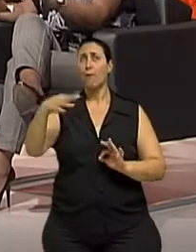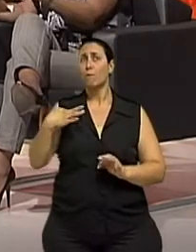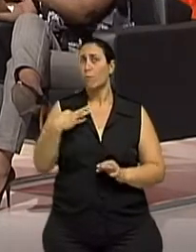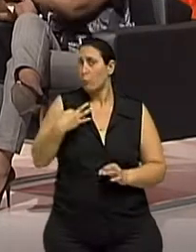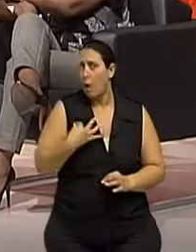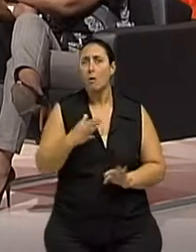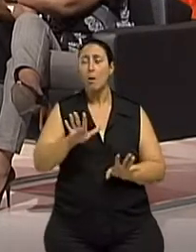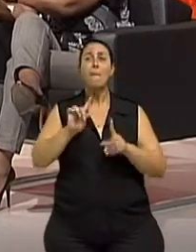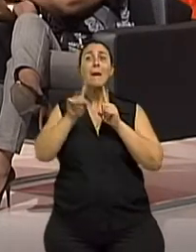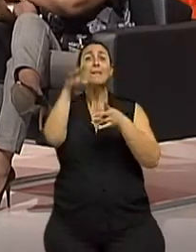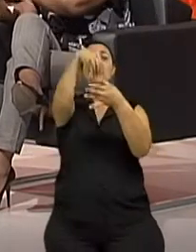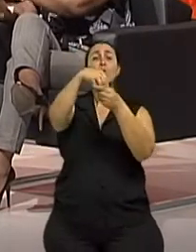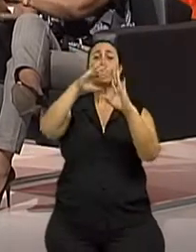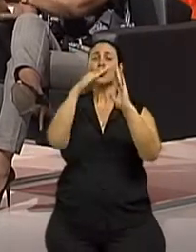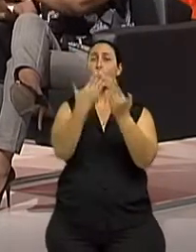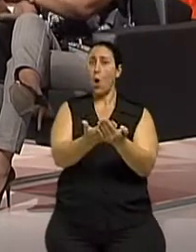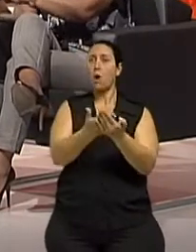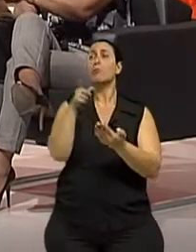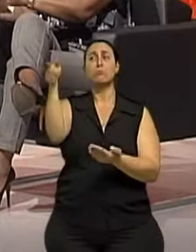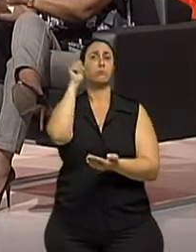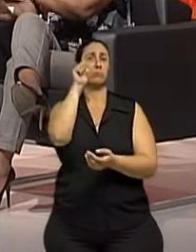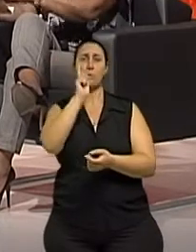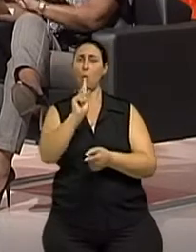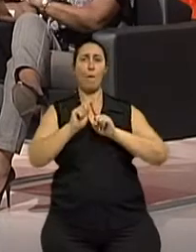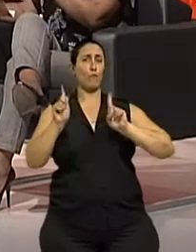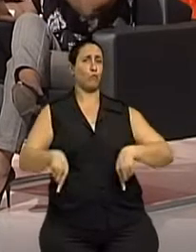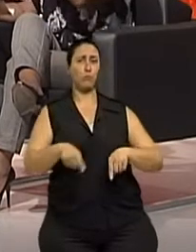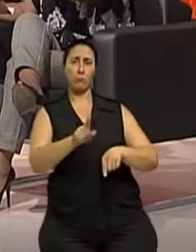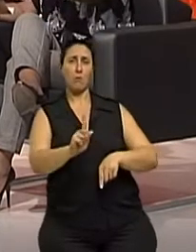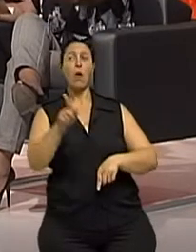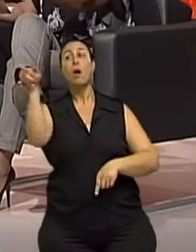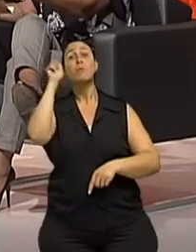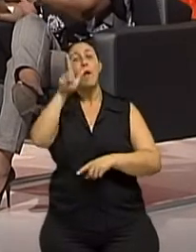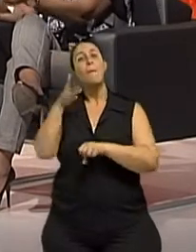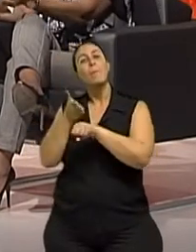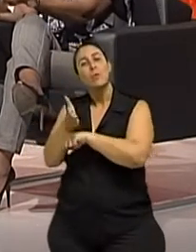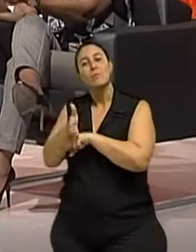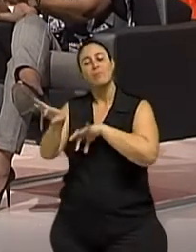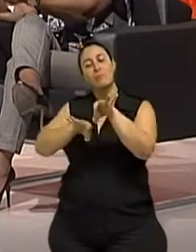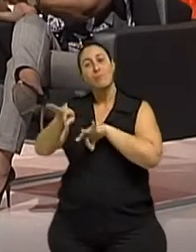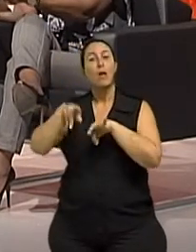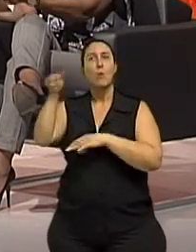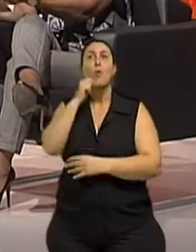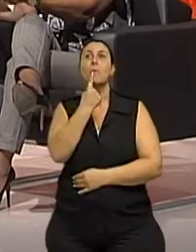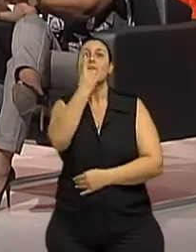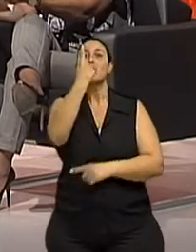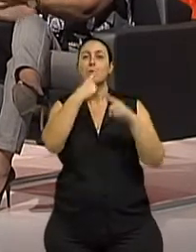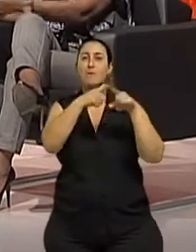do dia a dia daquela escola. Ela faz parte daquele projeto, ela faz parte de um dia da semana, né.